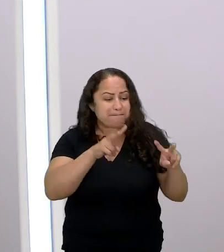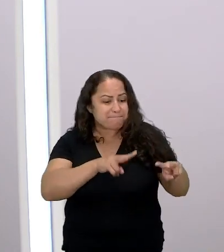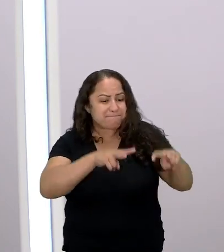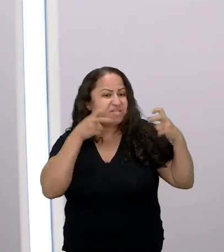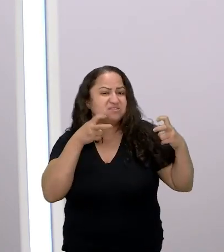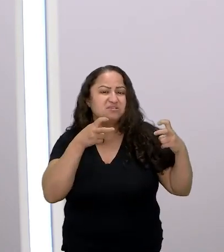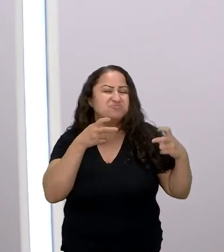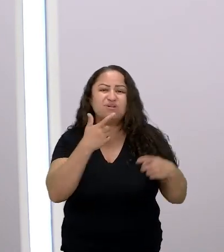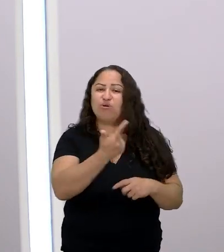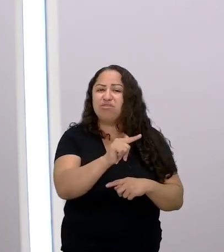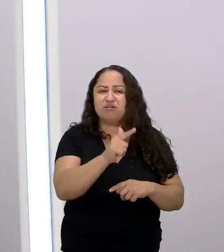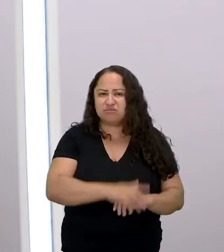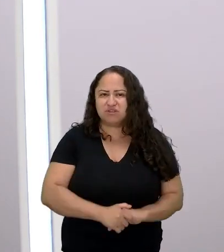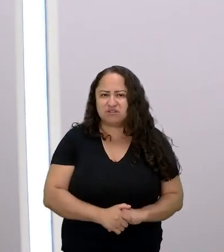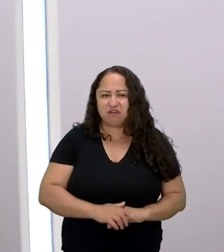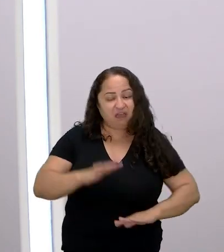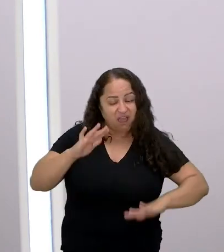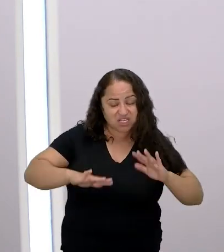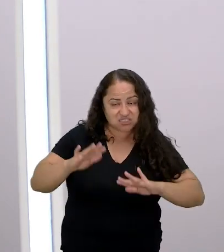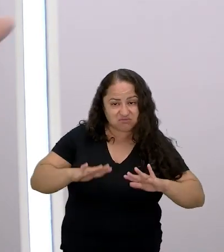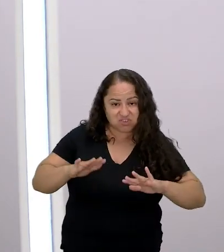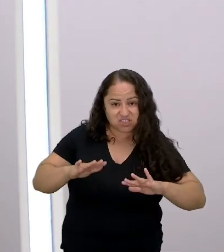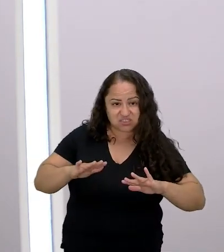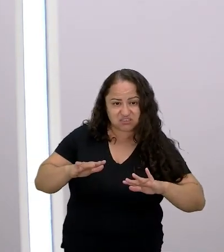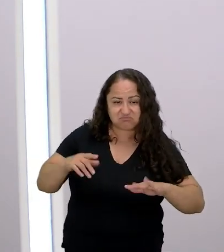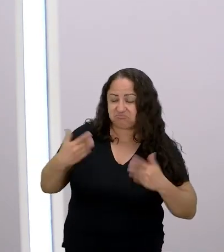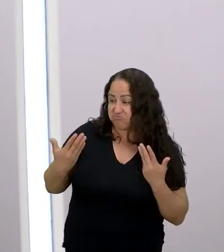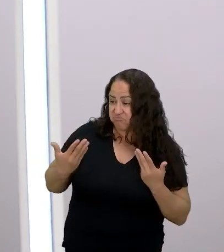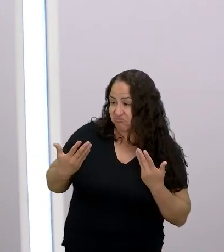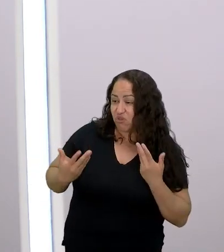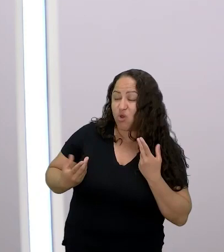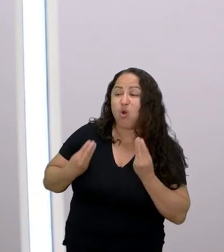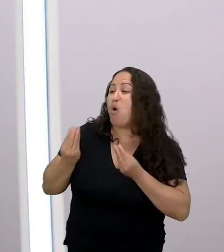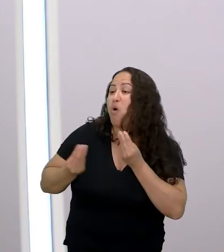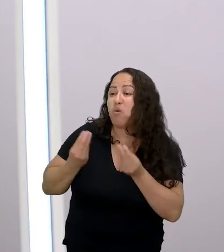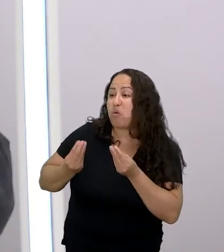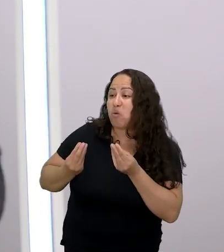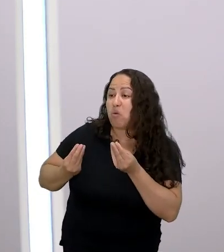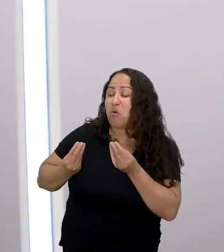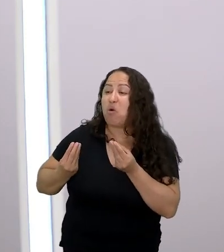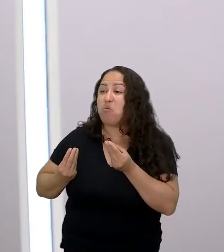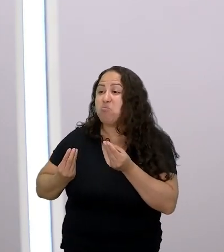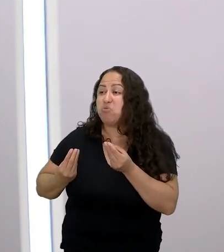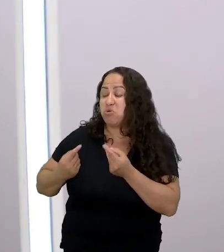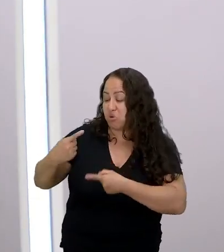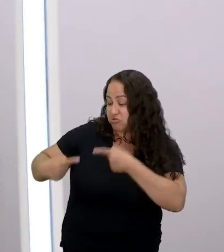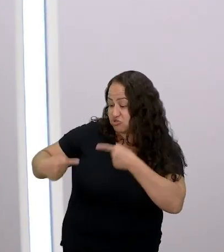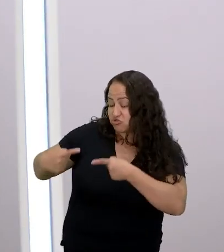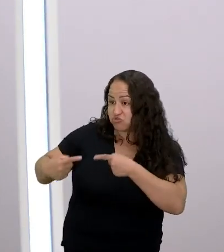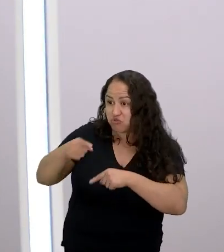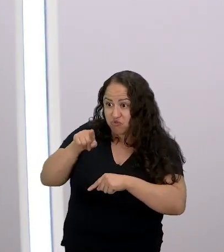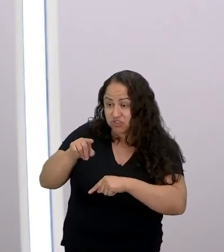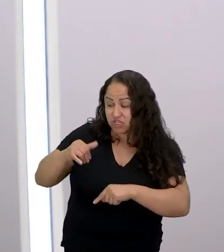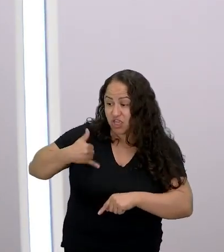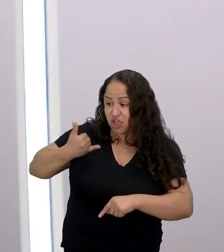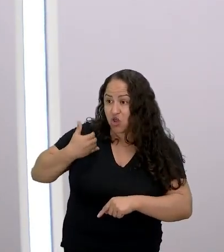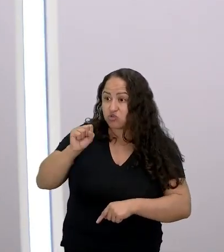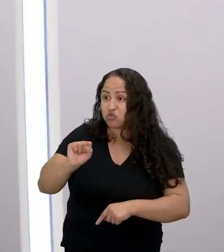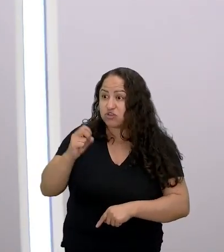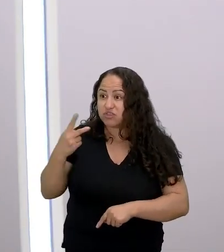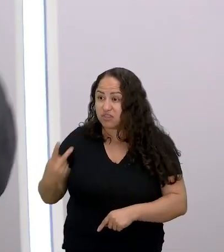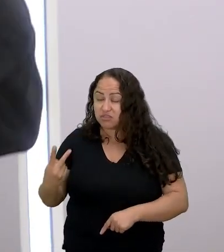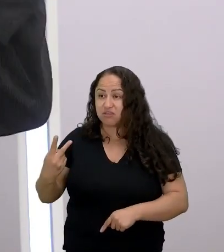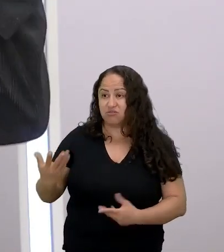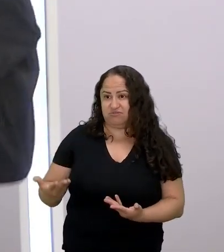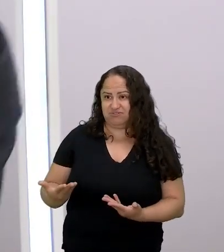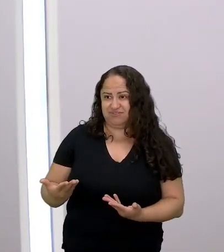comentários que você fala, gente, mas como é eu vou discutir com um senhor de 82 anos? Mas eu converso com ele, falo, mas